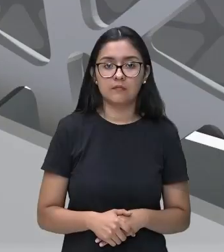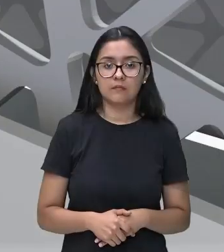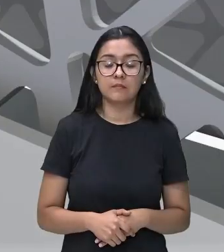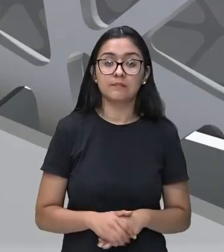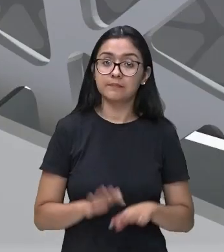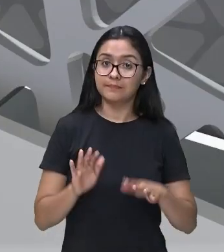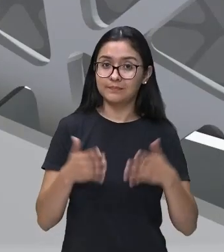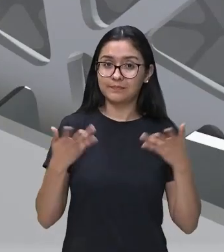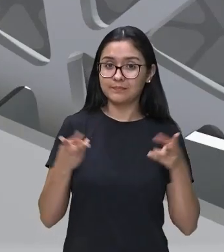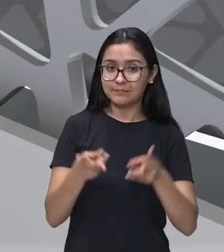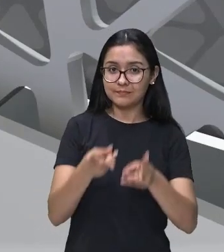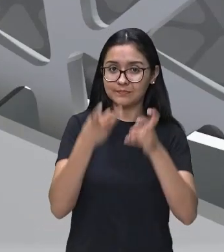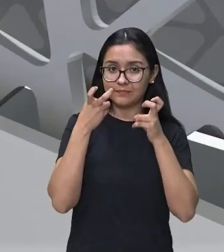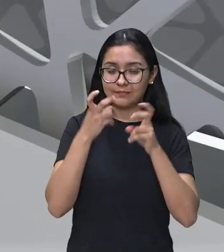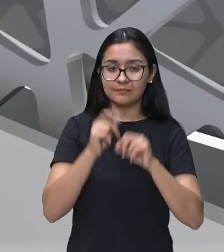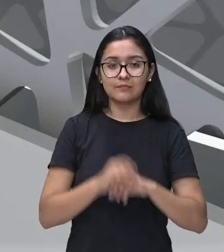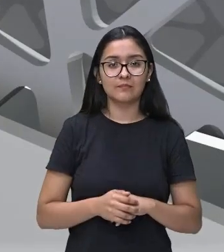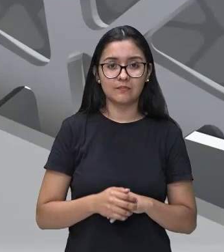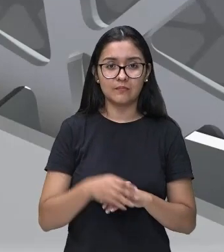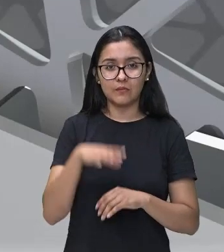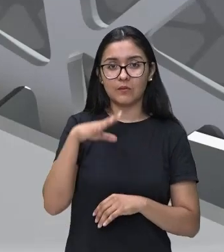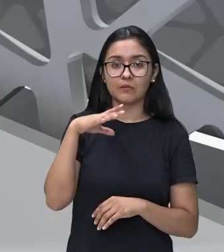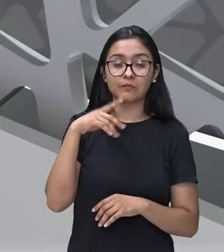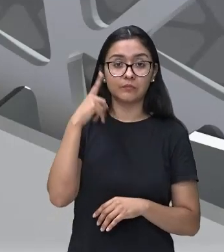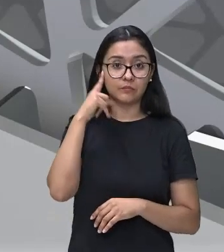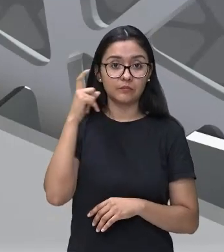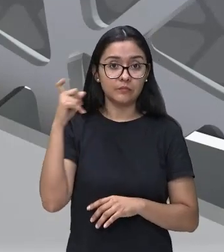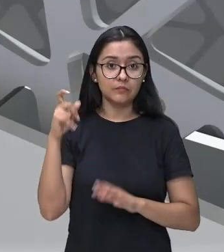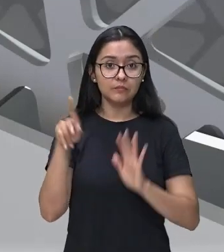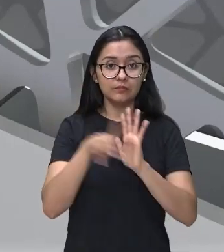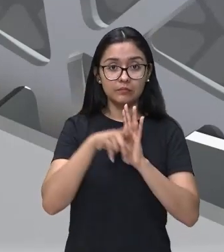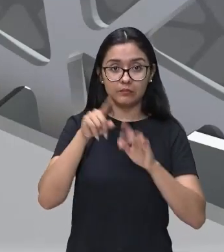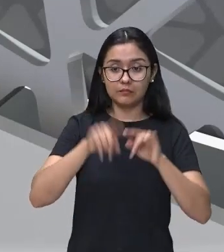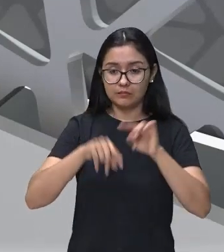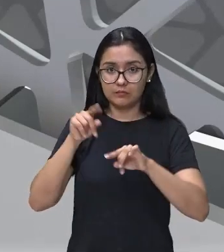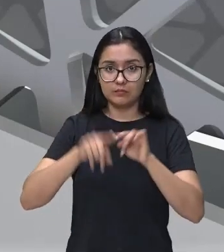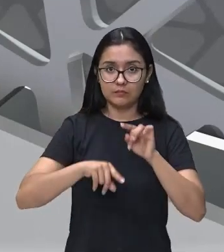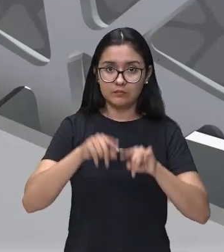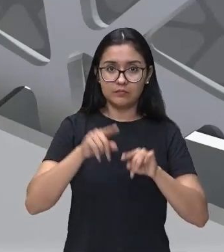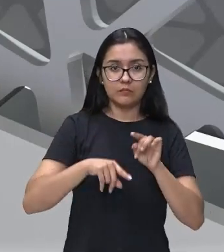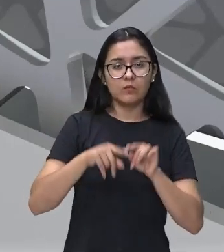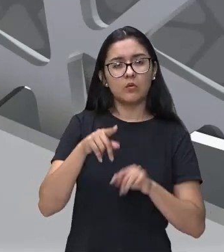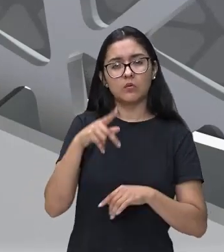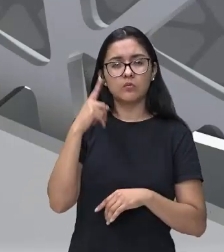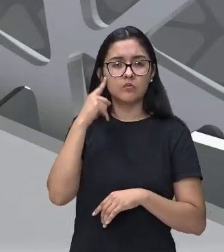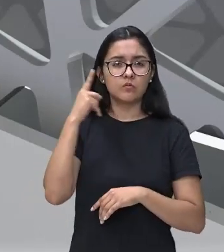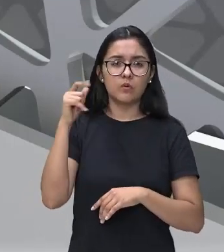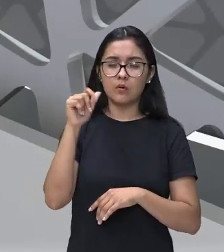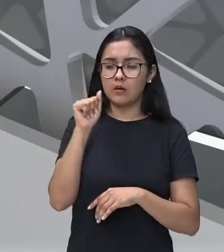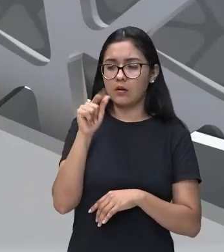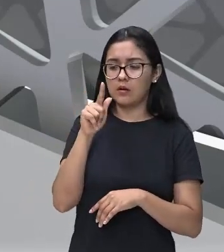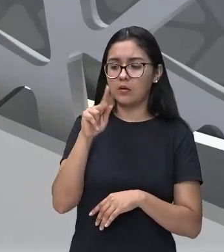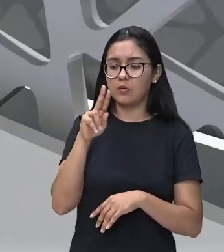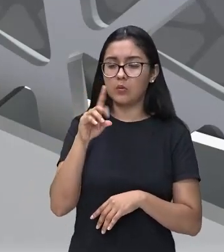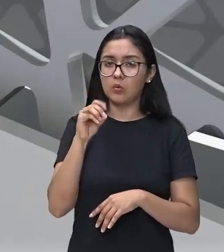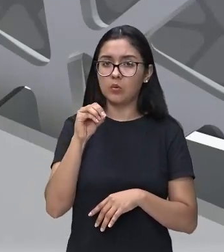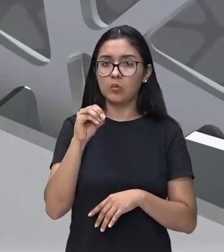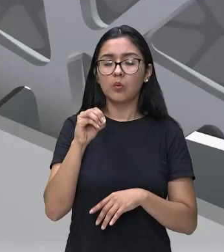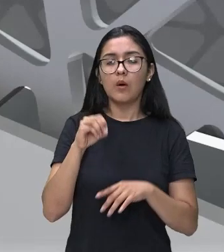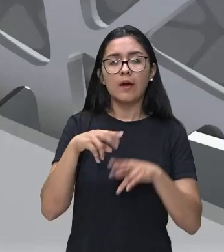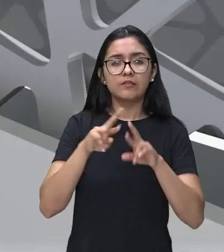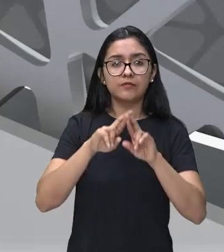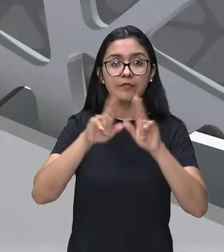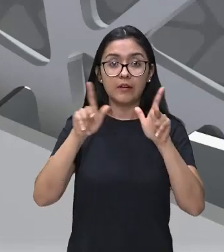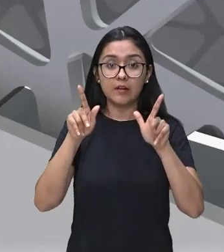Então, perceberam os sons dos instrumentos musicais com som agudo, bem diferente do grave, ou seja,